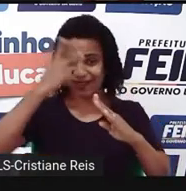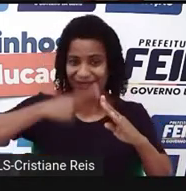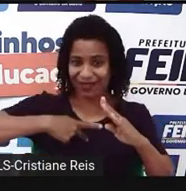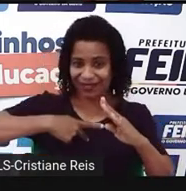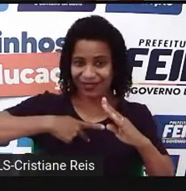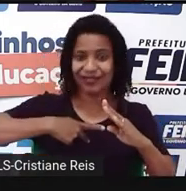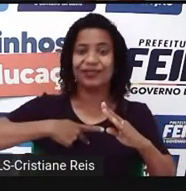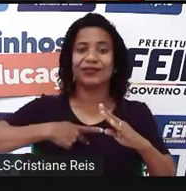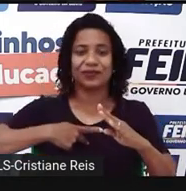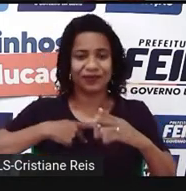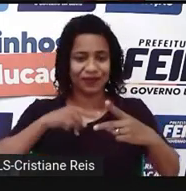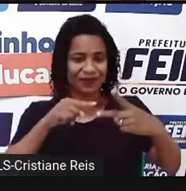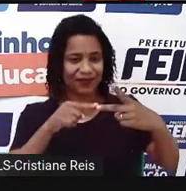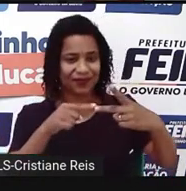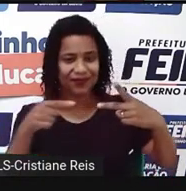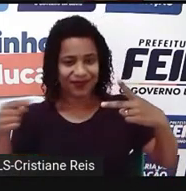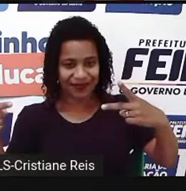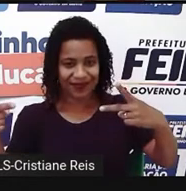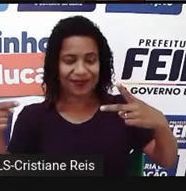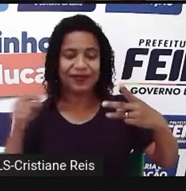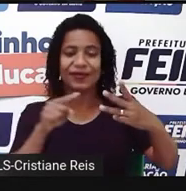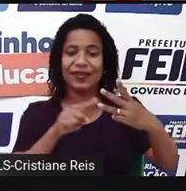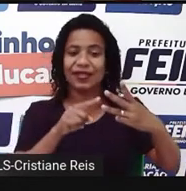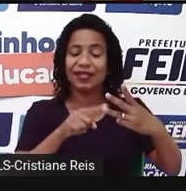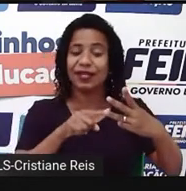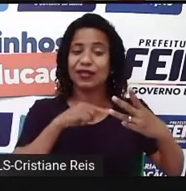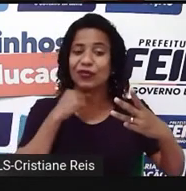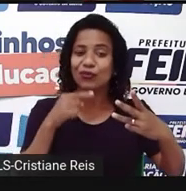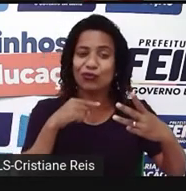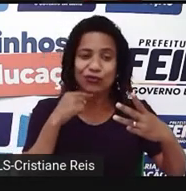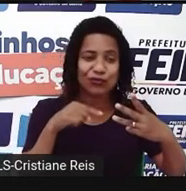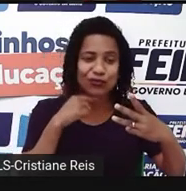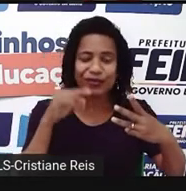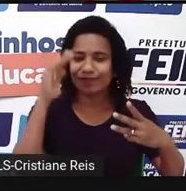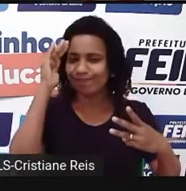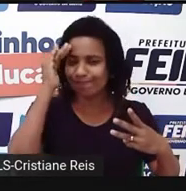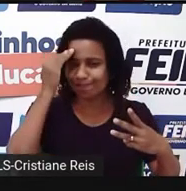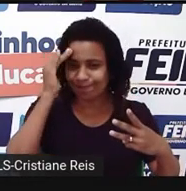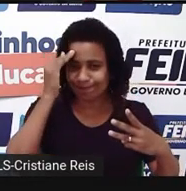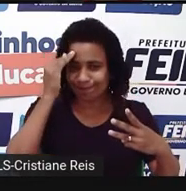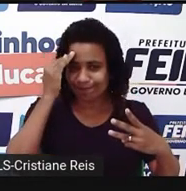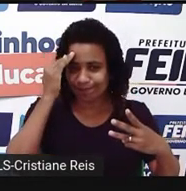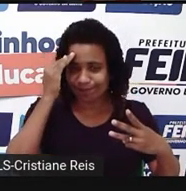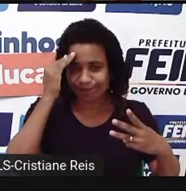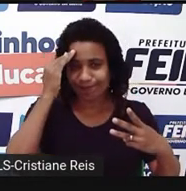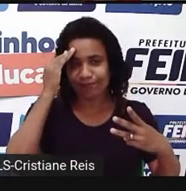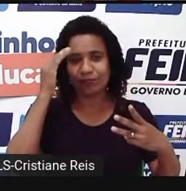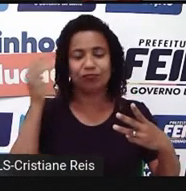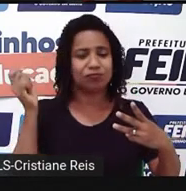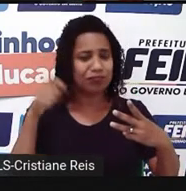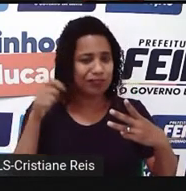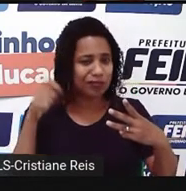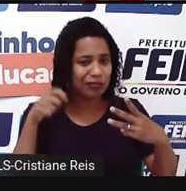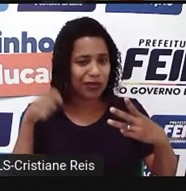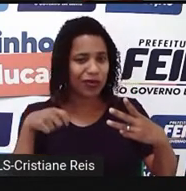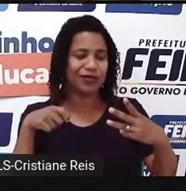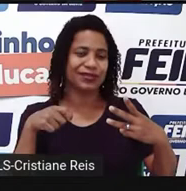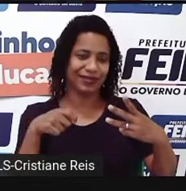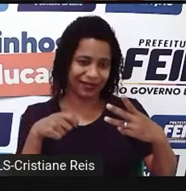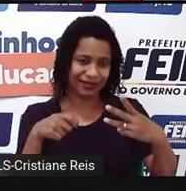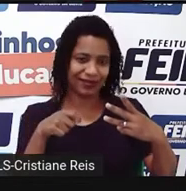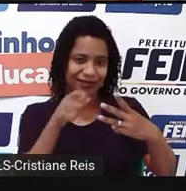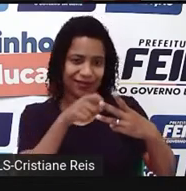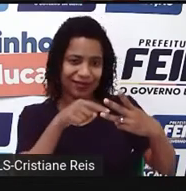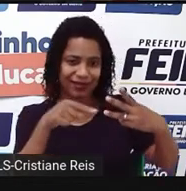doubts, as dúvidas que surgem durante a aprendizagem, que é muito natural. Não se esqueçam de